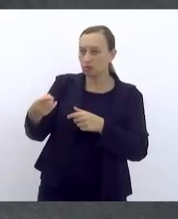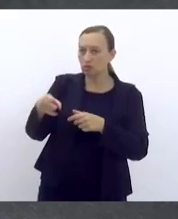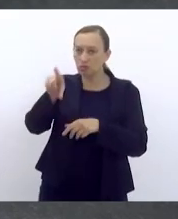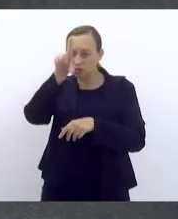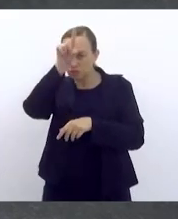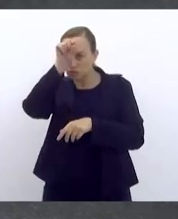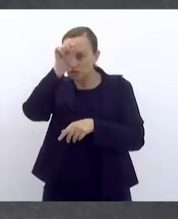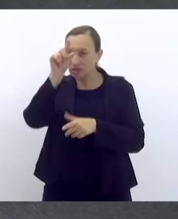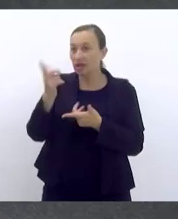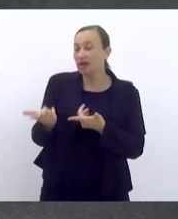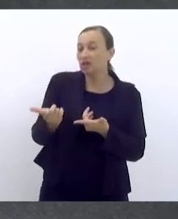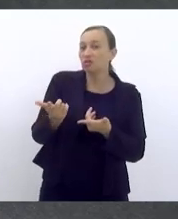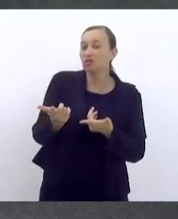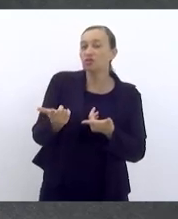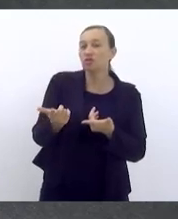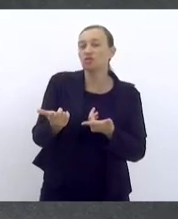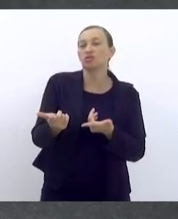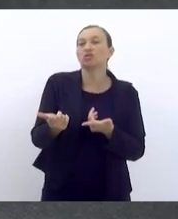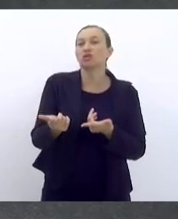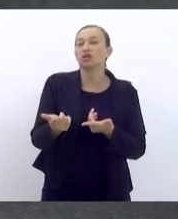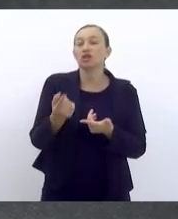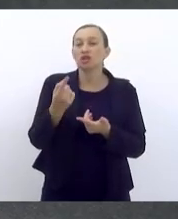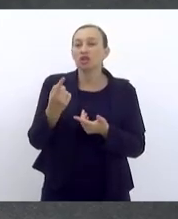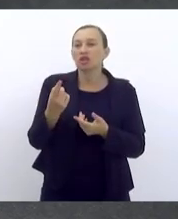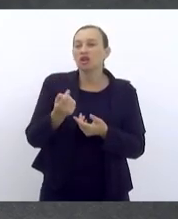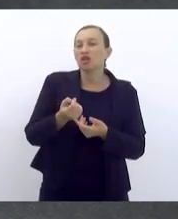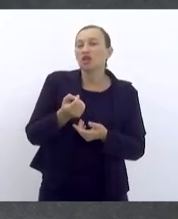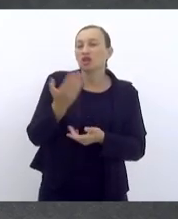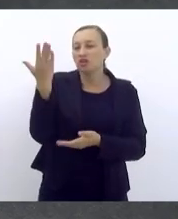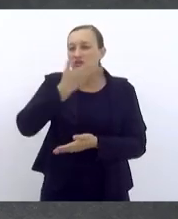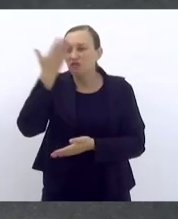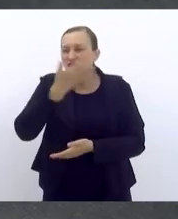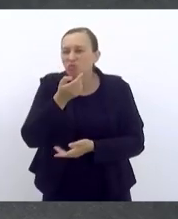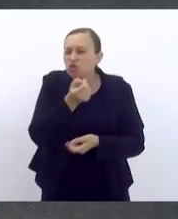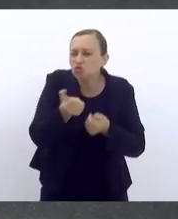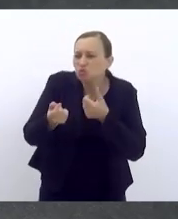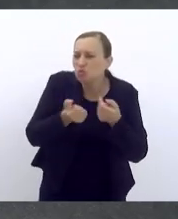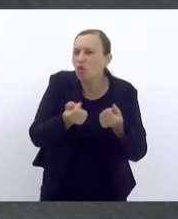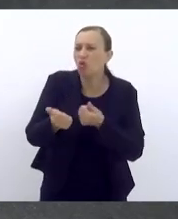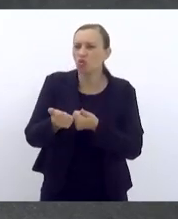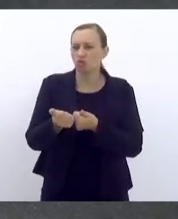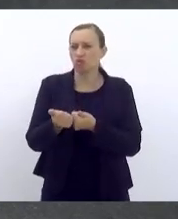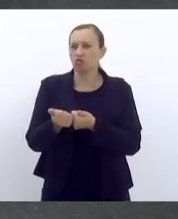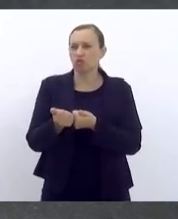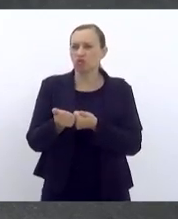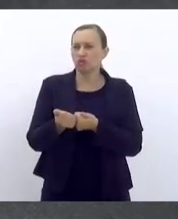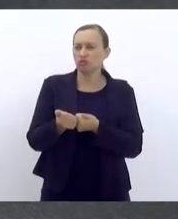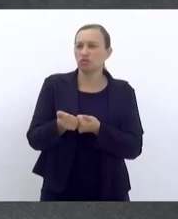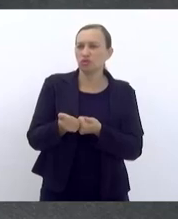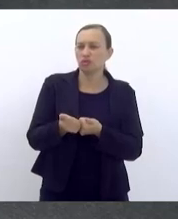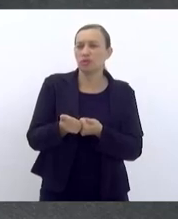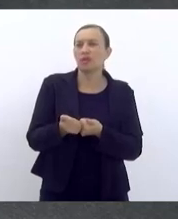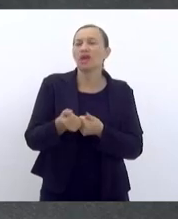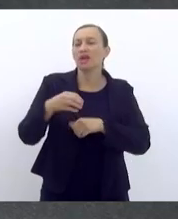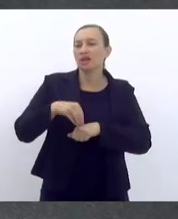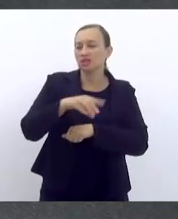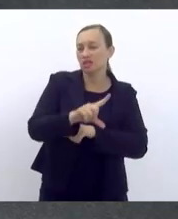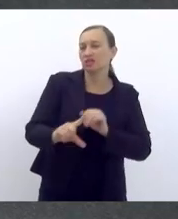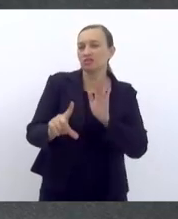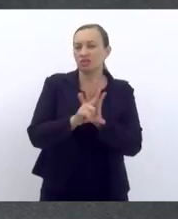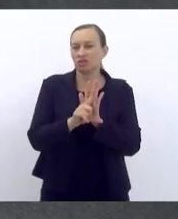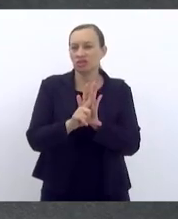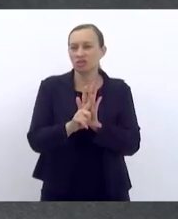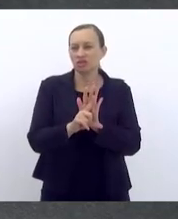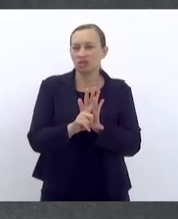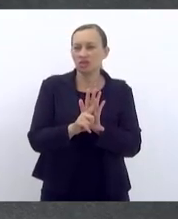e até mesmo muitas plantas. Por isso, apresento essa indiscação legislativa com